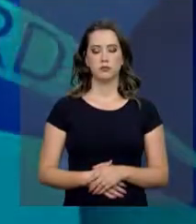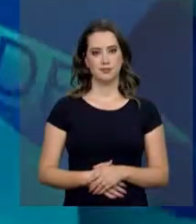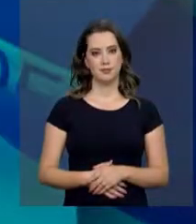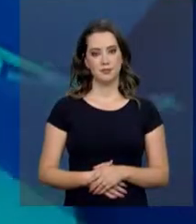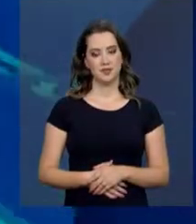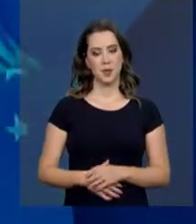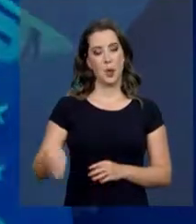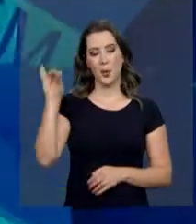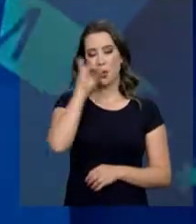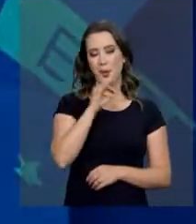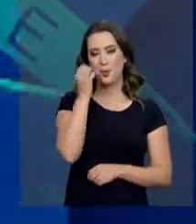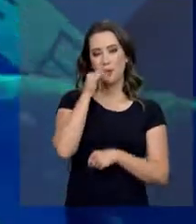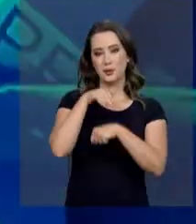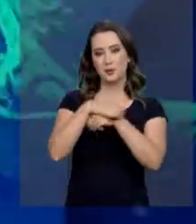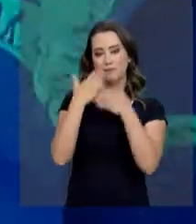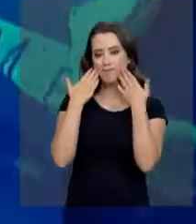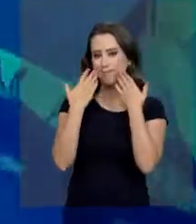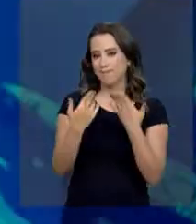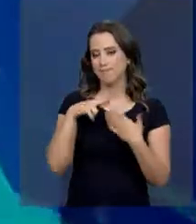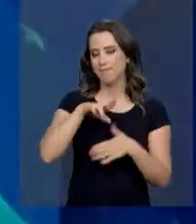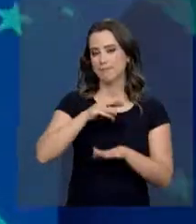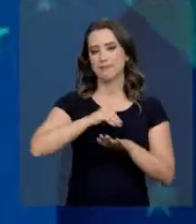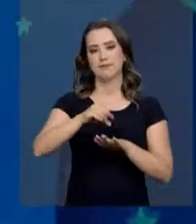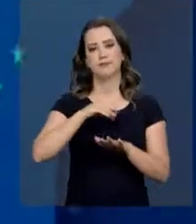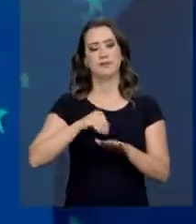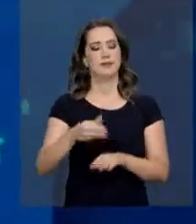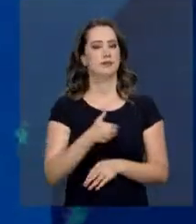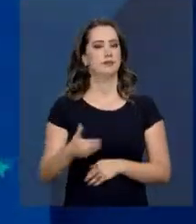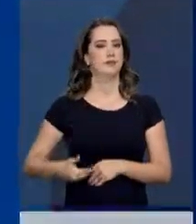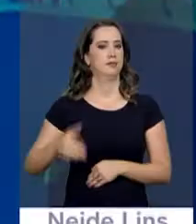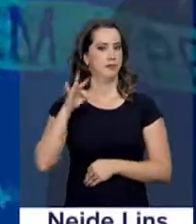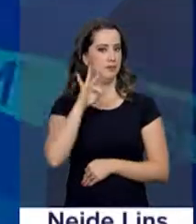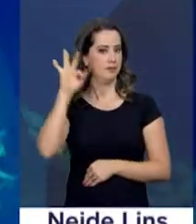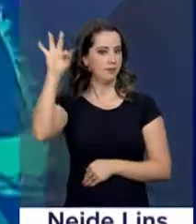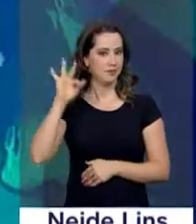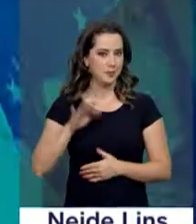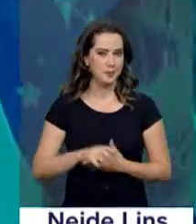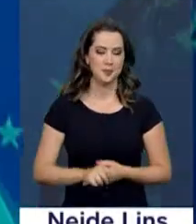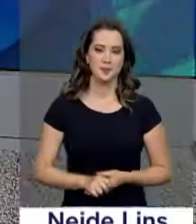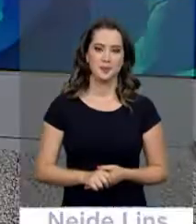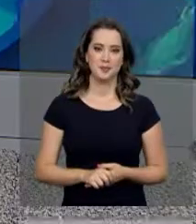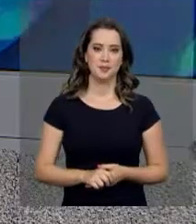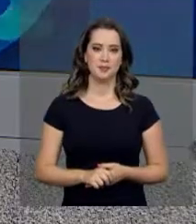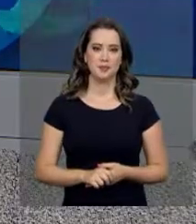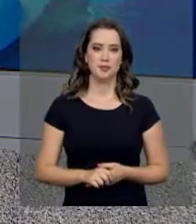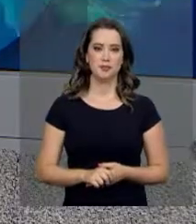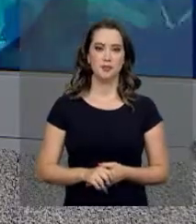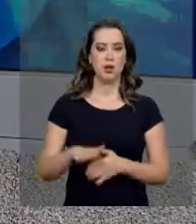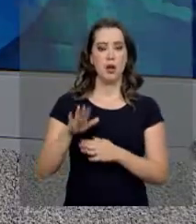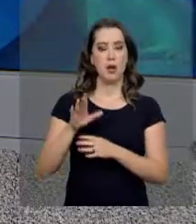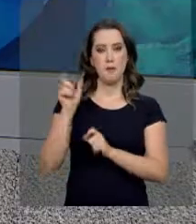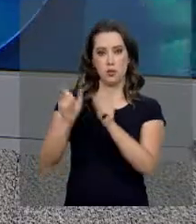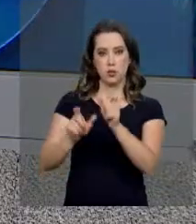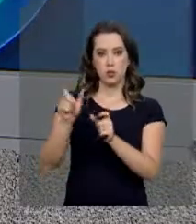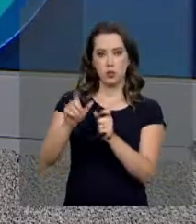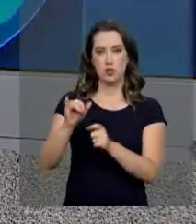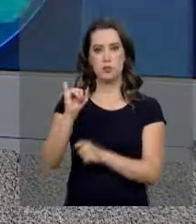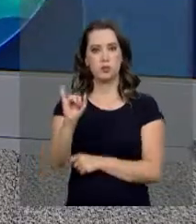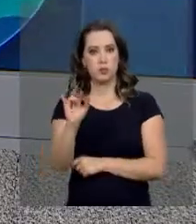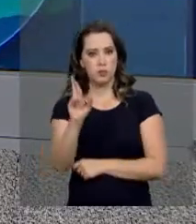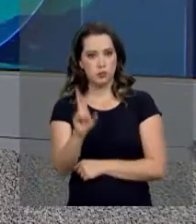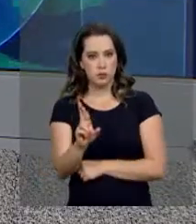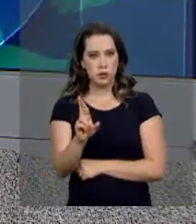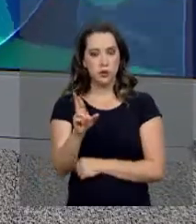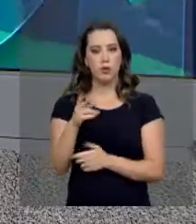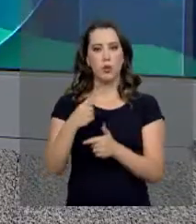Boa noite, começa agora o repórter NBR com as notícias do governo federal. Contribuintes com declarações de imposto